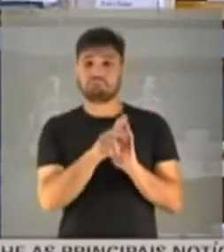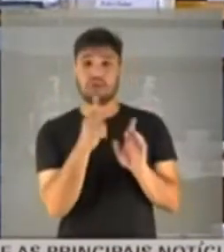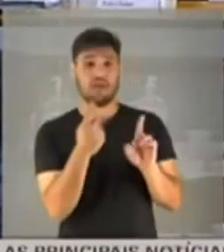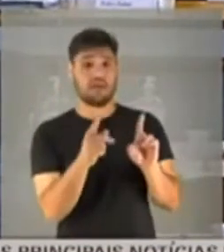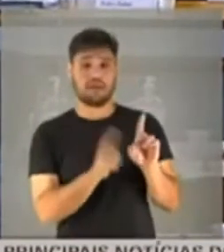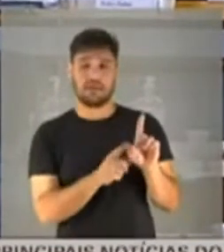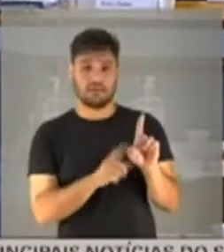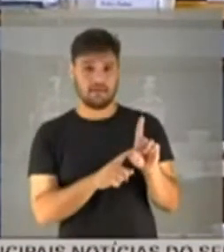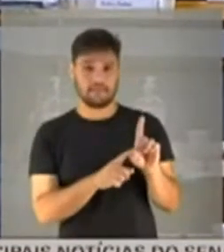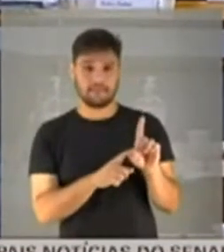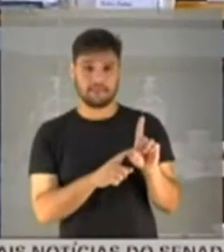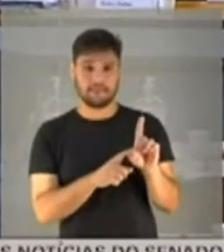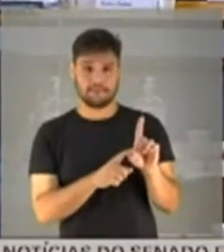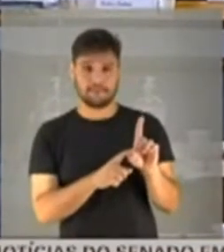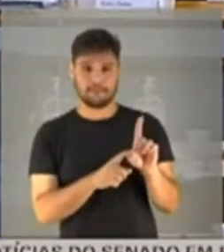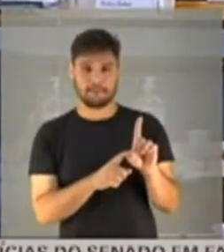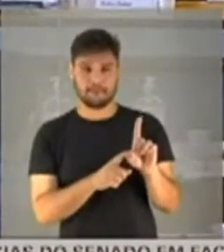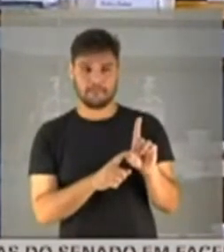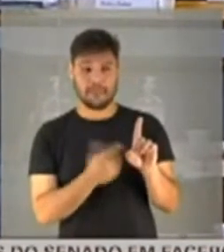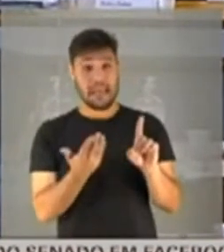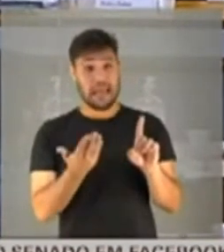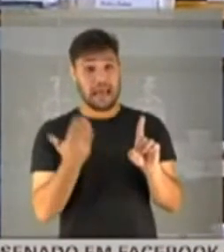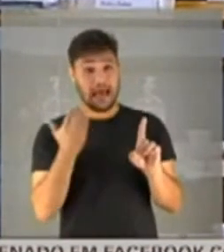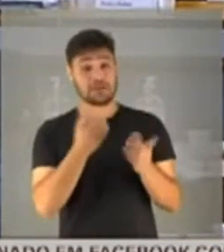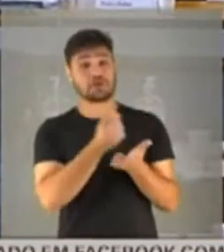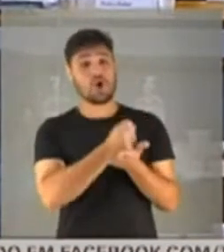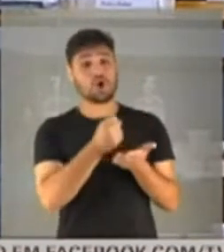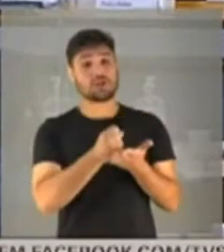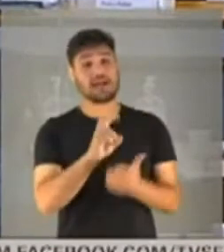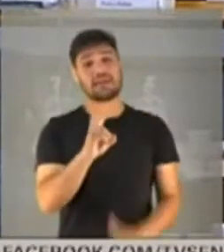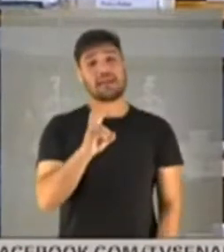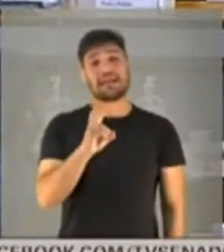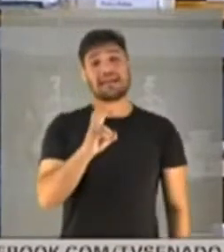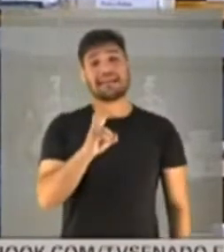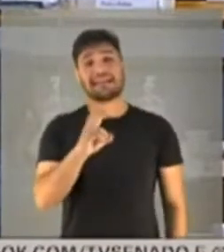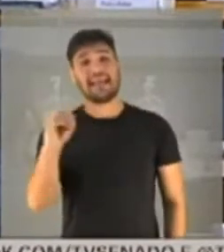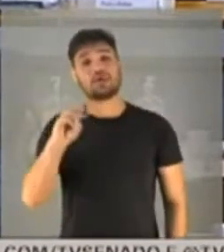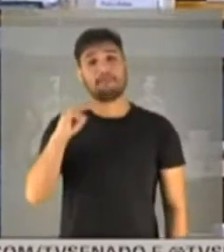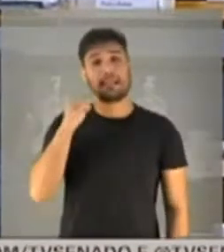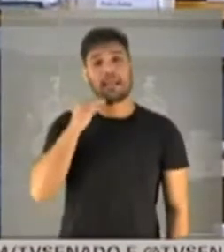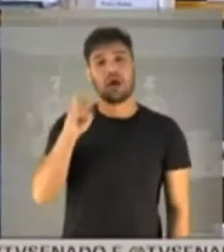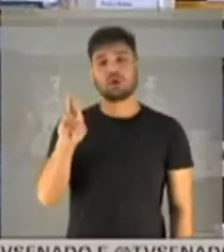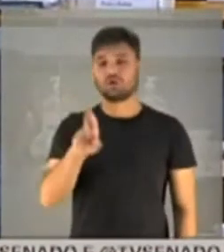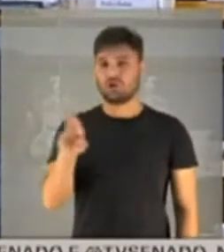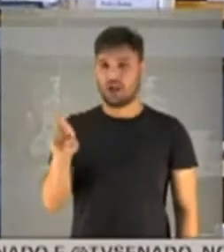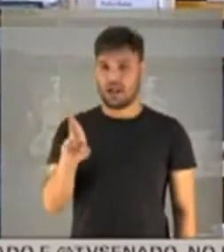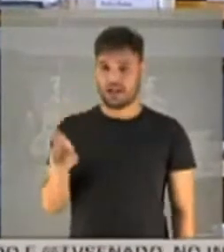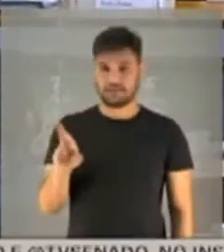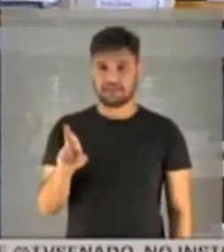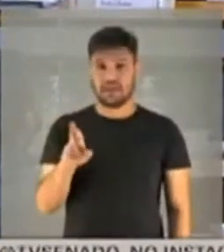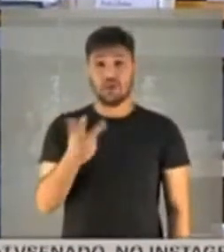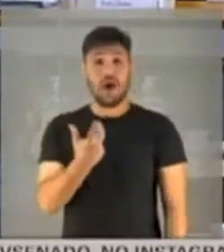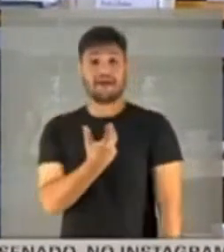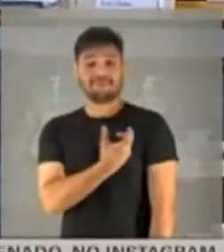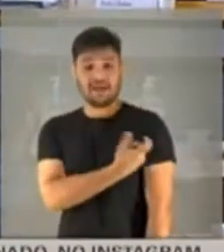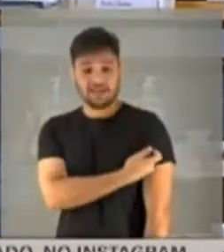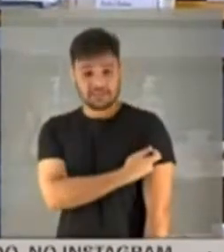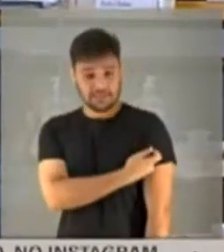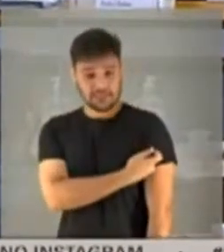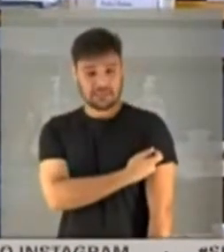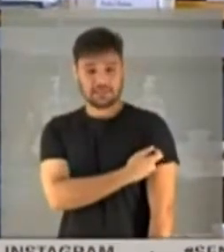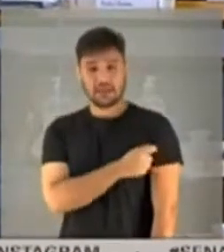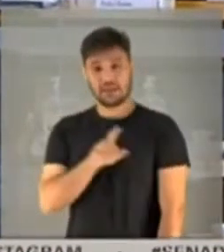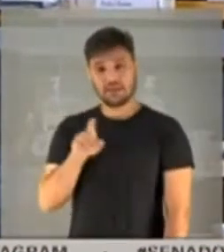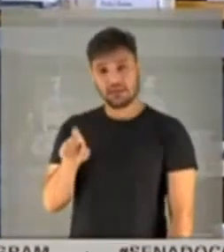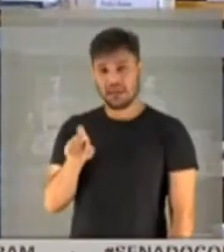que teria feito um contrato de 500 milhões de reais, de uma vacina que,